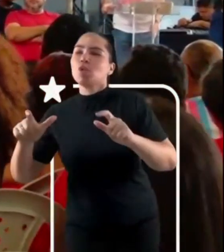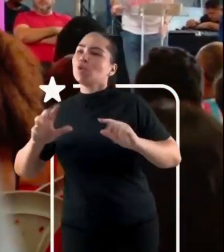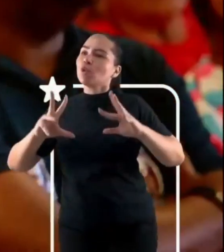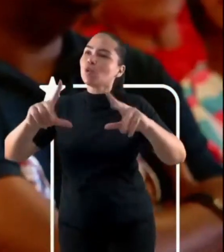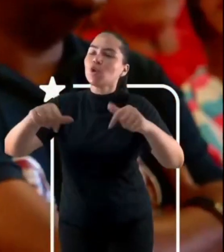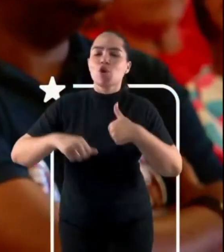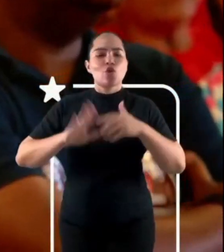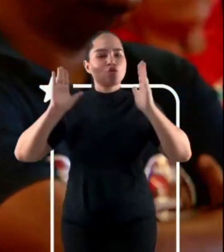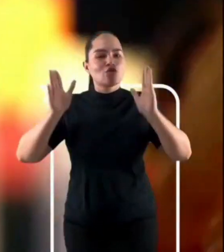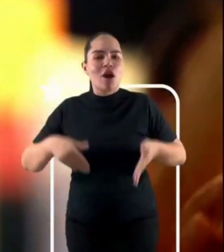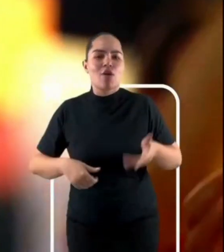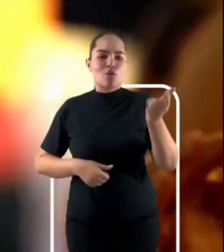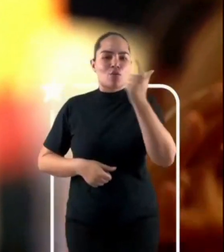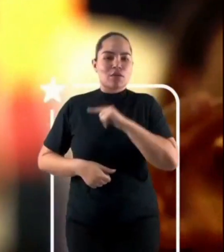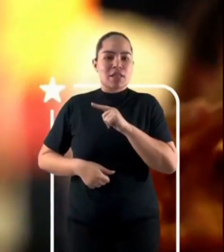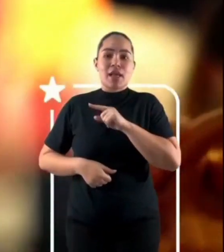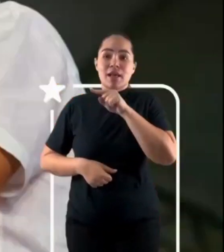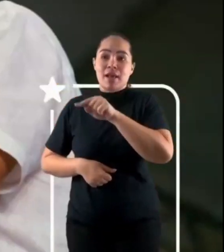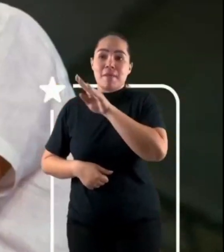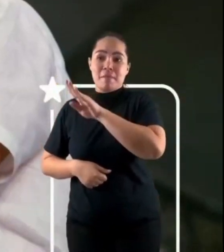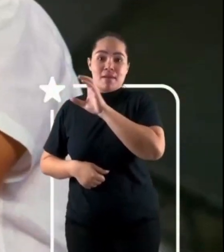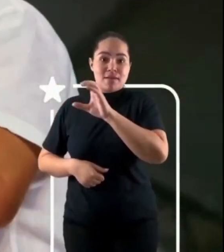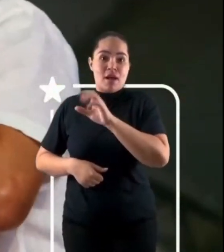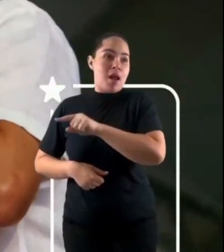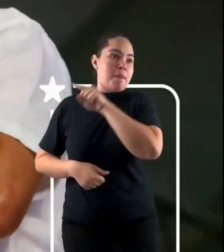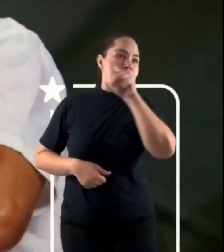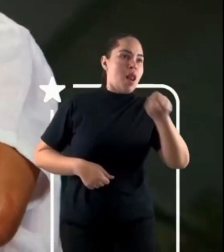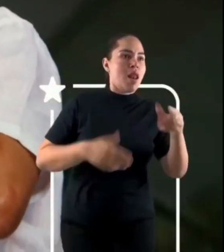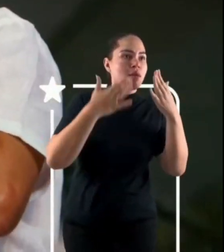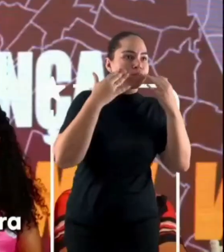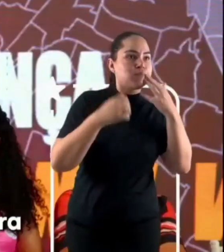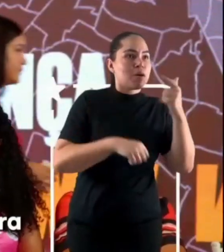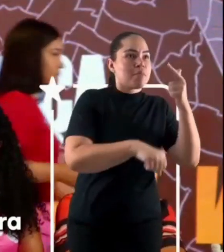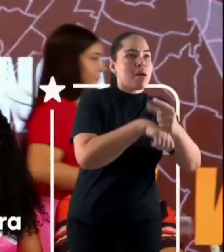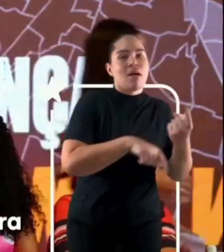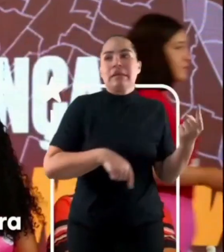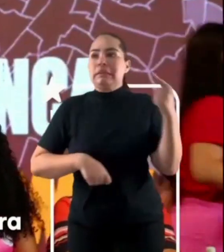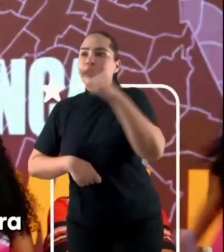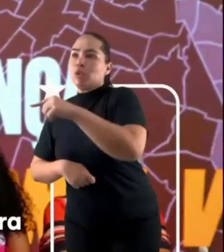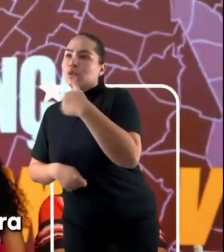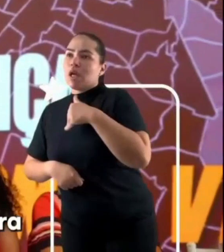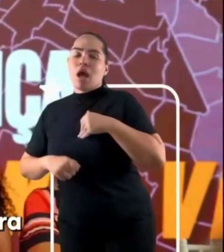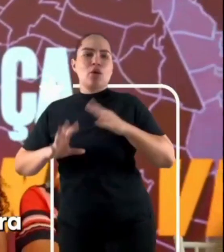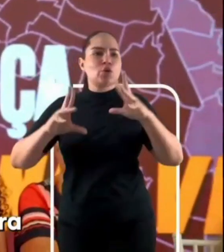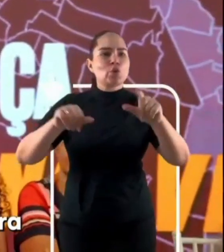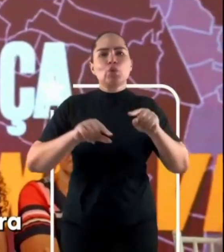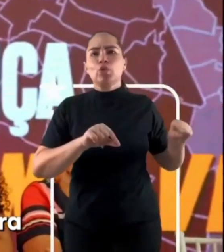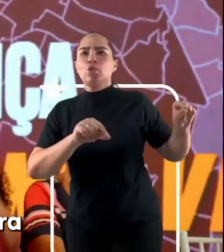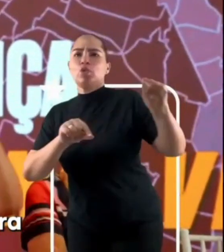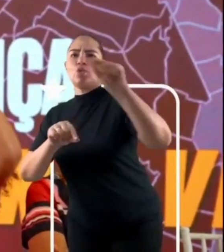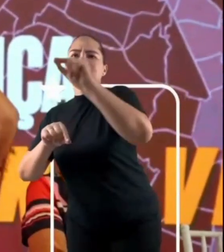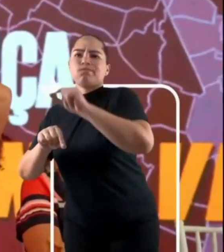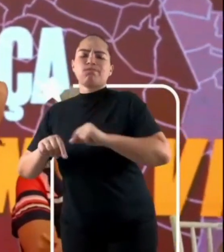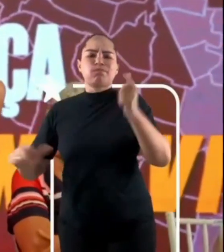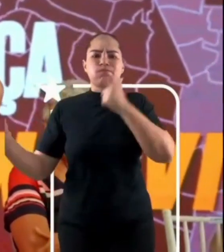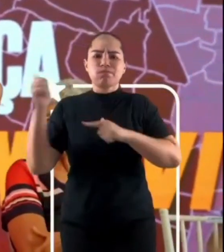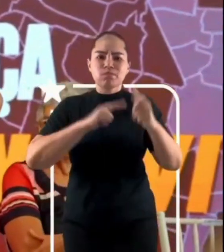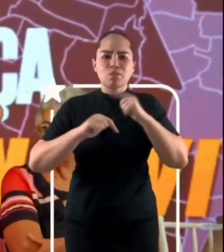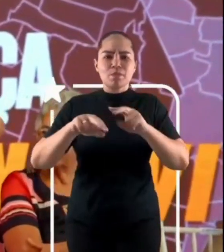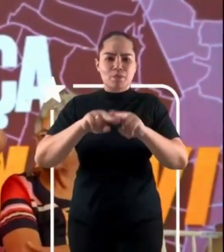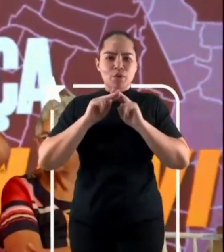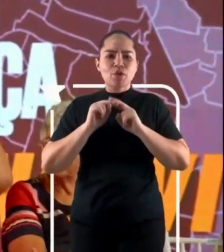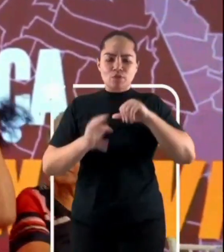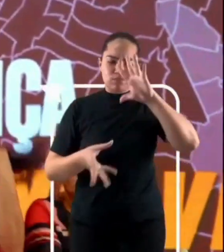Sabiaguaba. Da Beira Mapa para conjunto do Ceará. Eu tenho percorrido. Resuma em uma única palavra, o seu